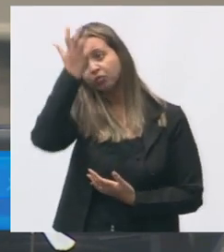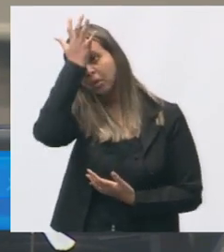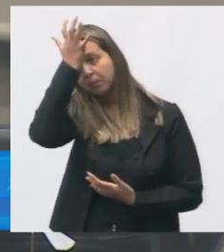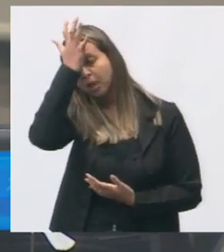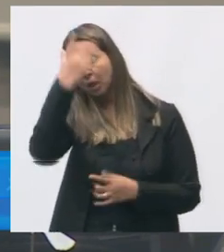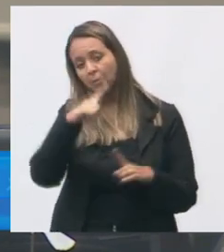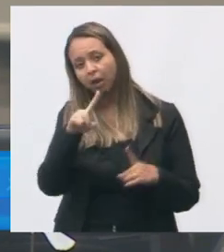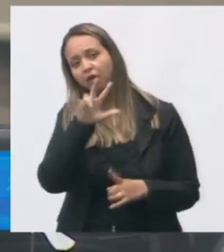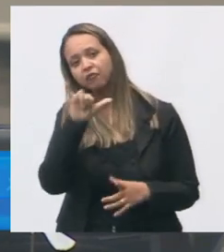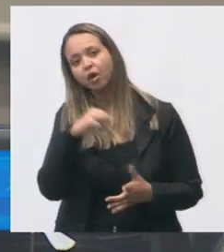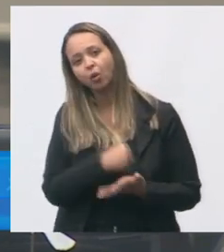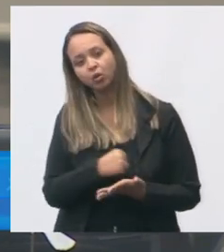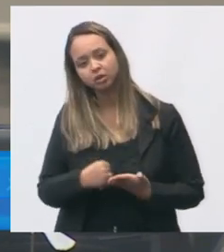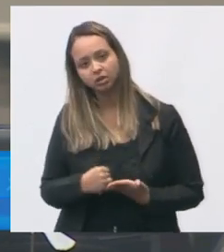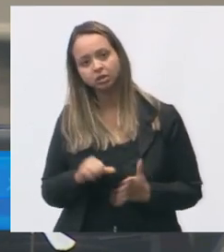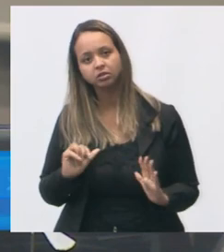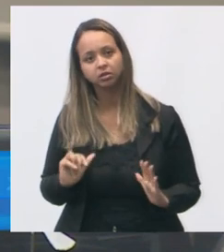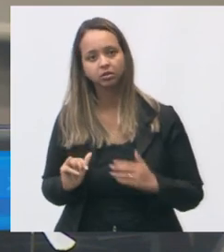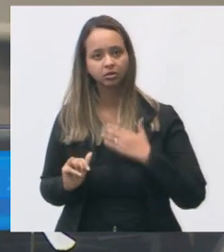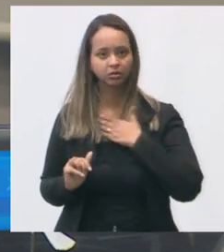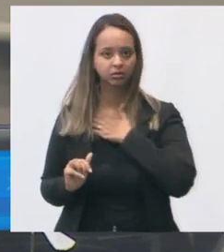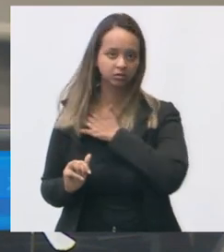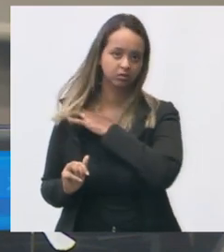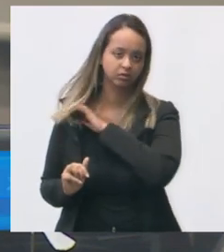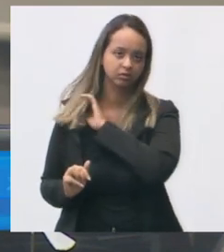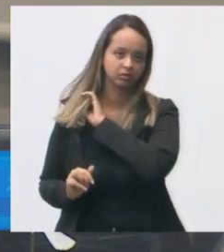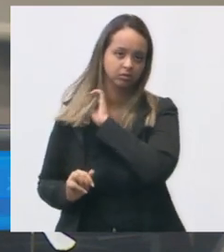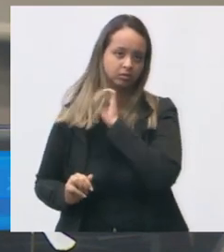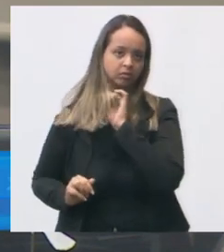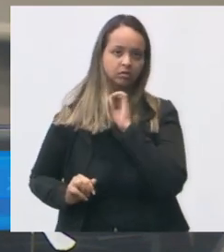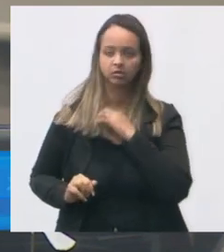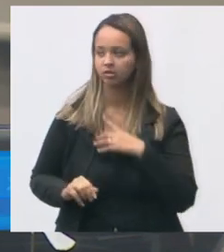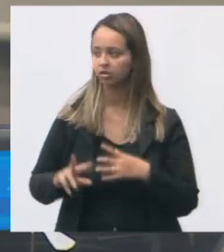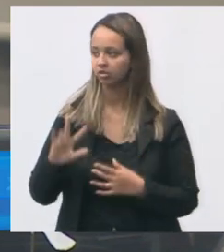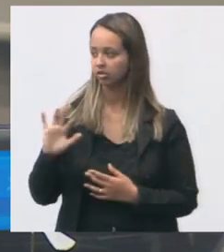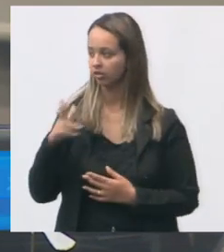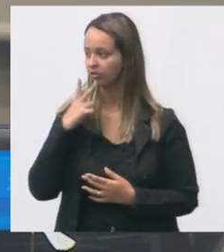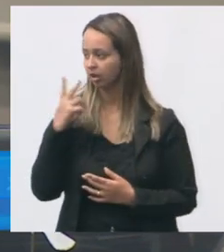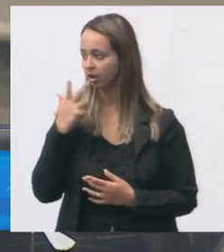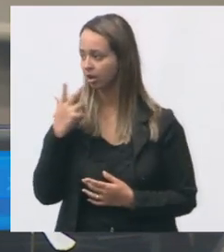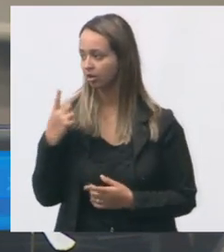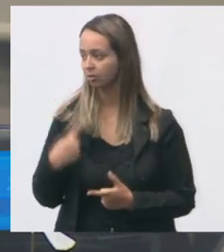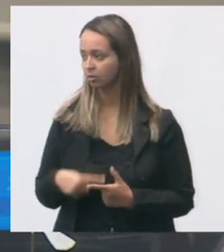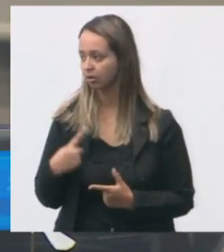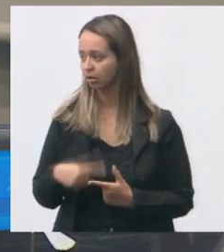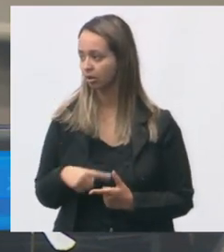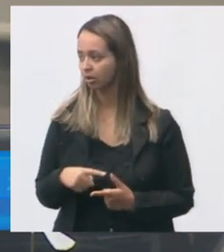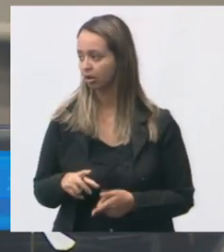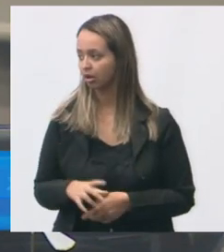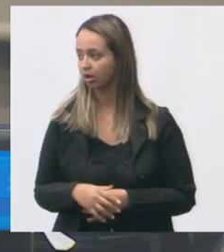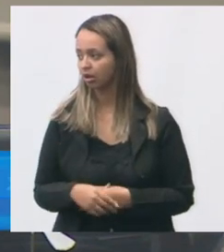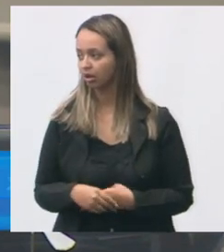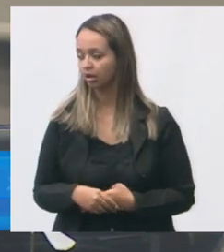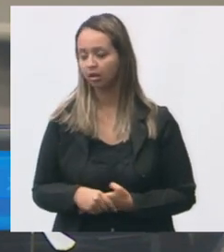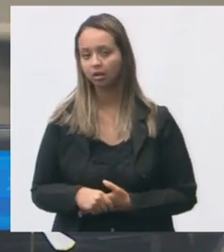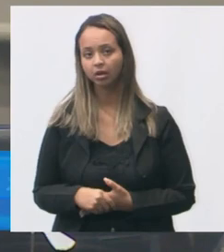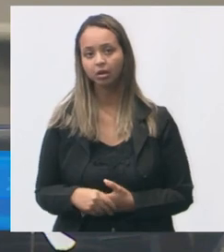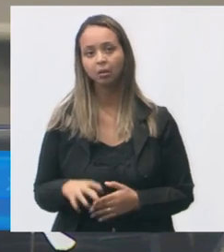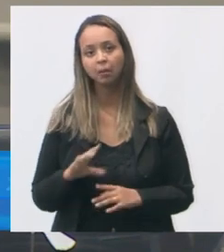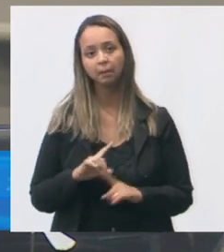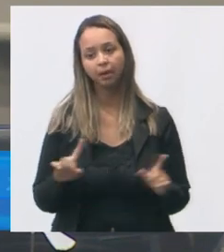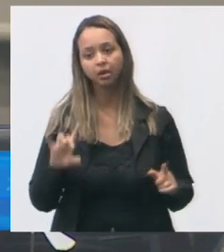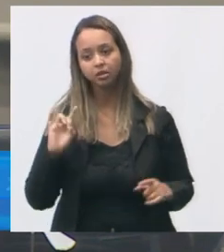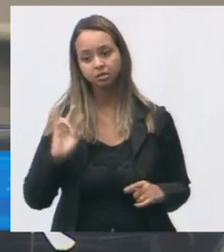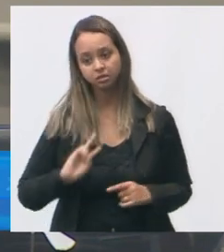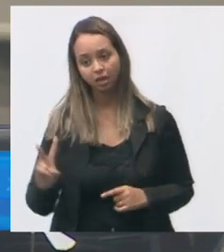fase de contratação eles sempre falam já fala já dá justificativa mas a gente sempre acredita na palavra